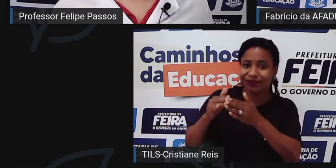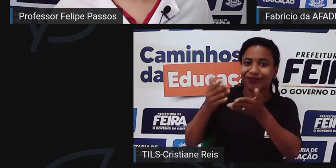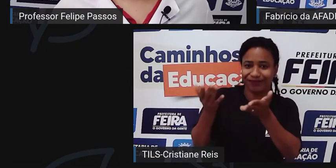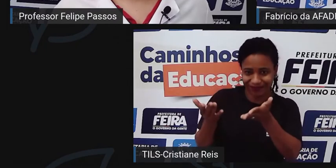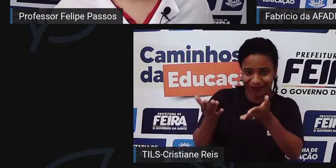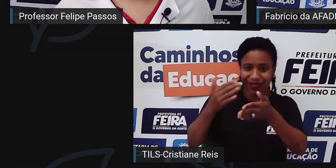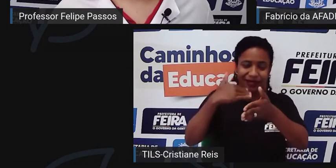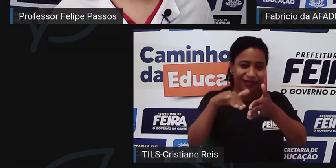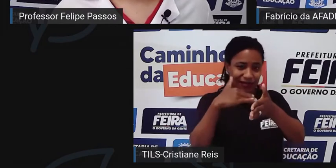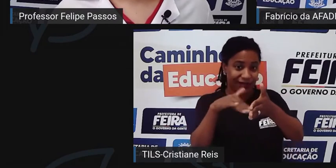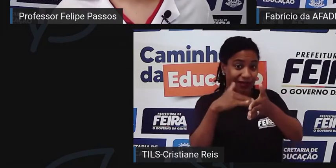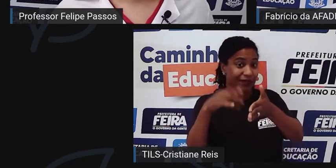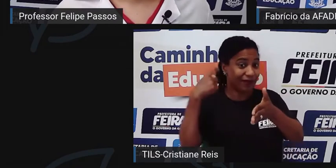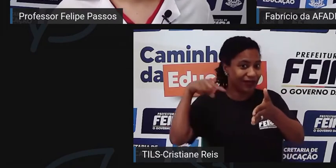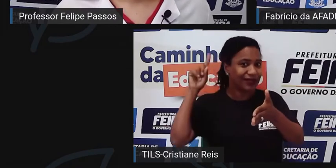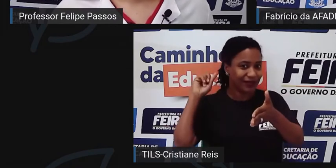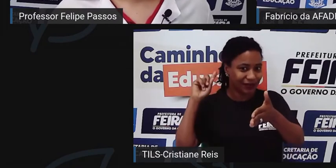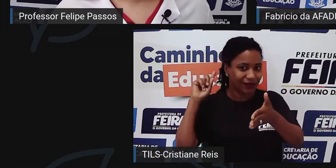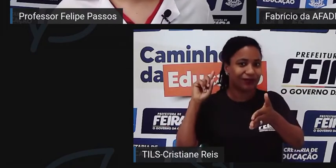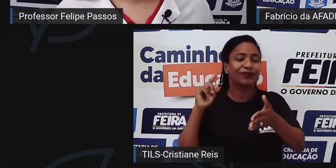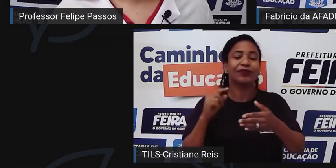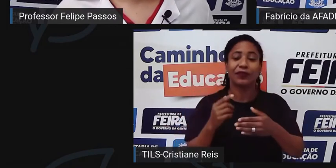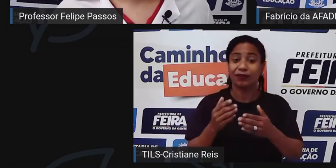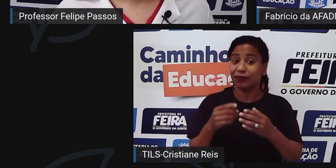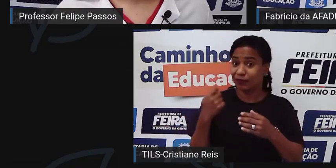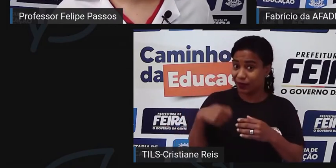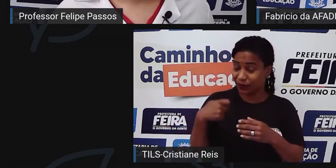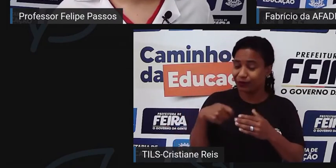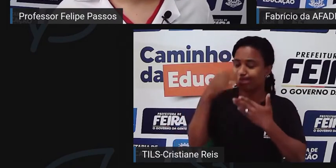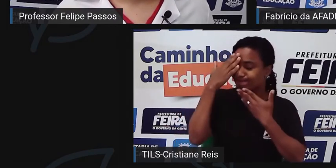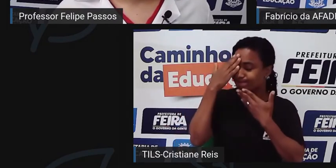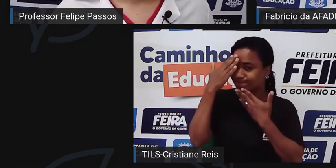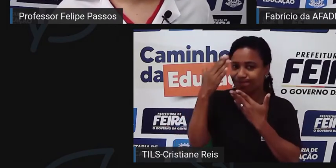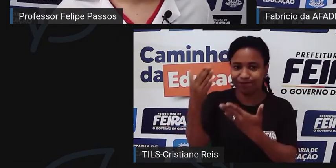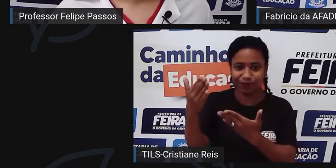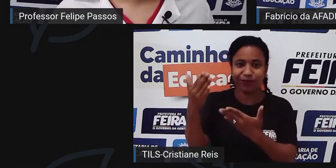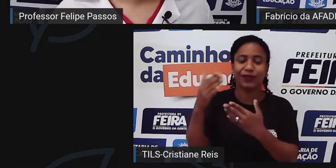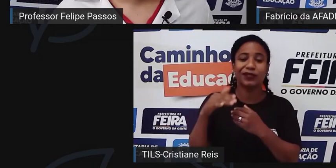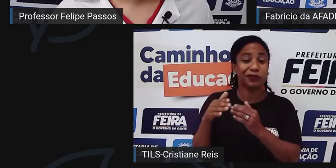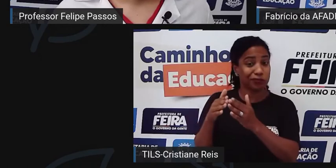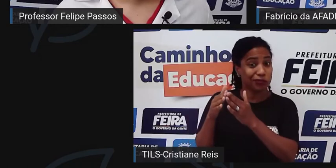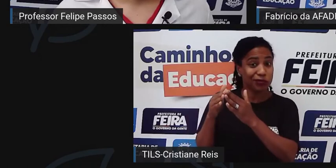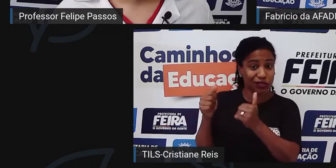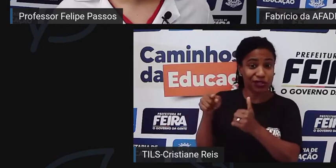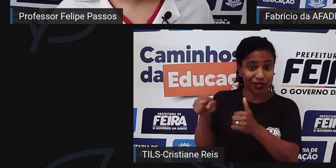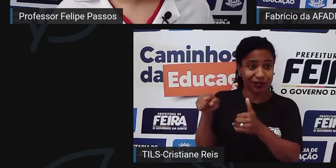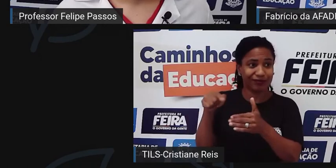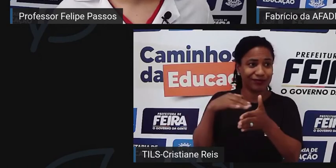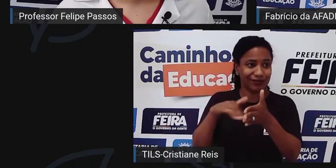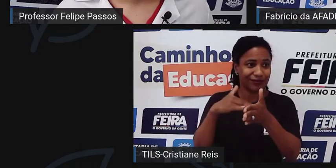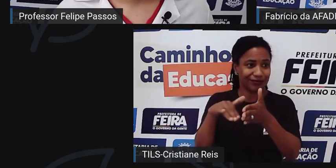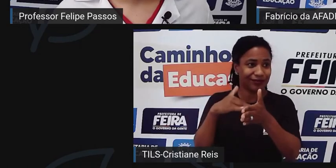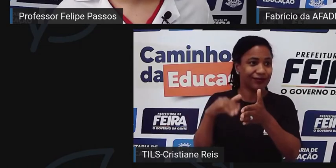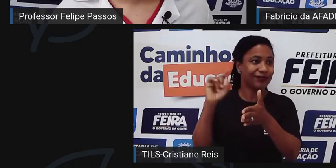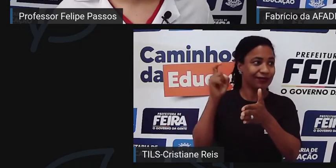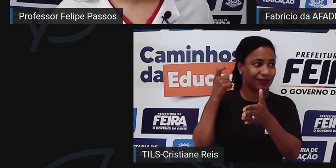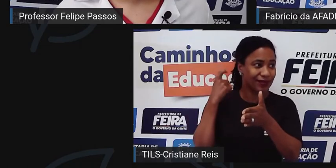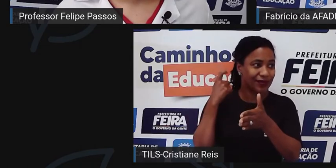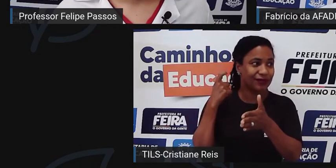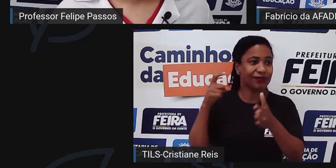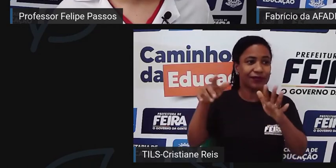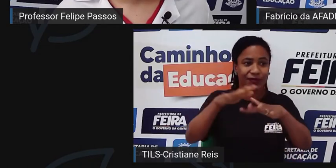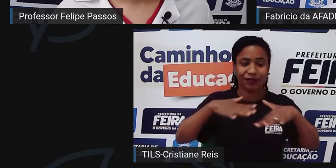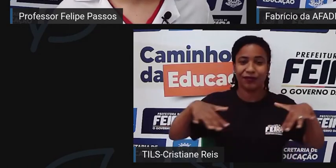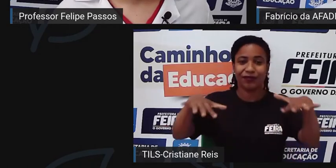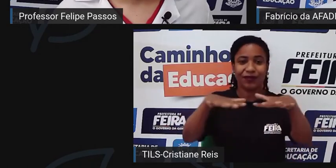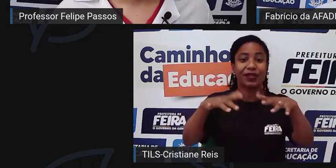Mascarenha, também a gente tem que deixar aqui a nossa gratidão, a gente pedia, e hoje a gente tem esse espaço, fica ali na Rua Prudente